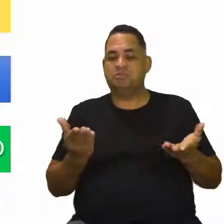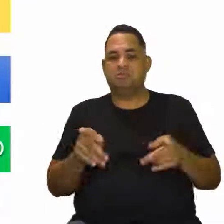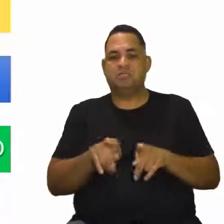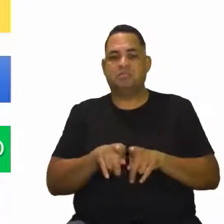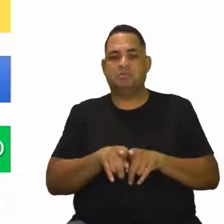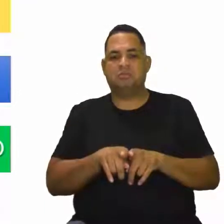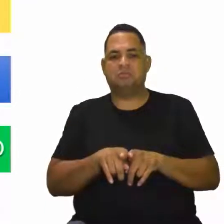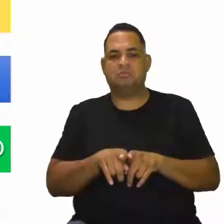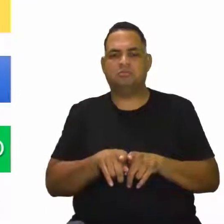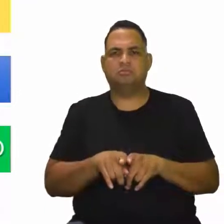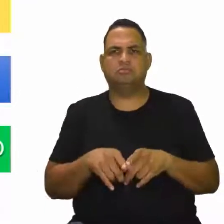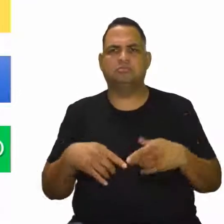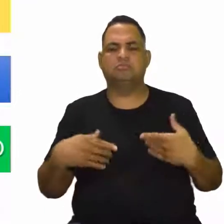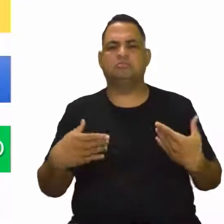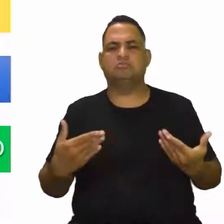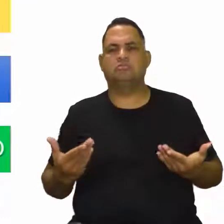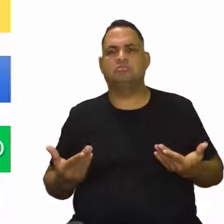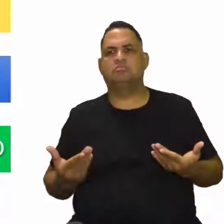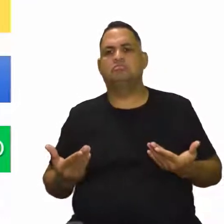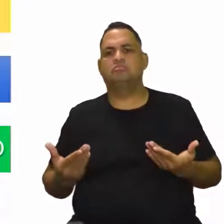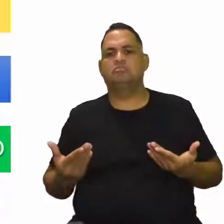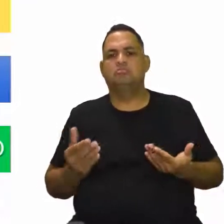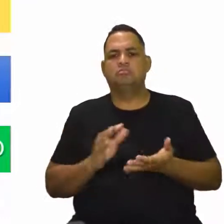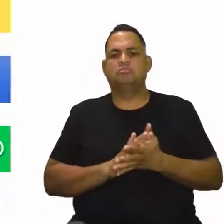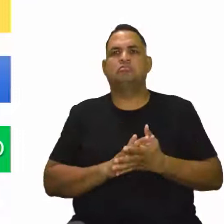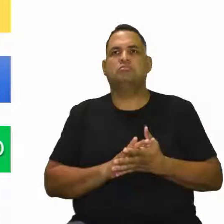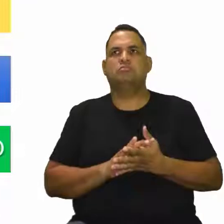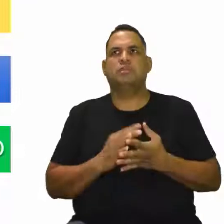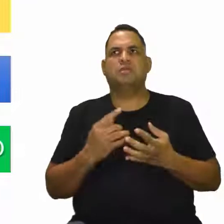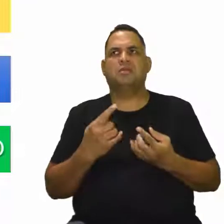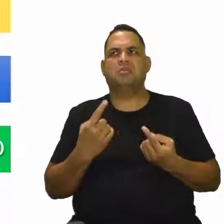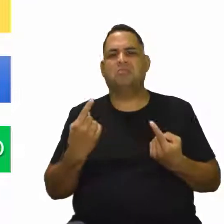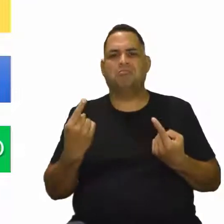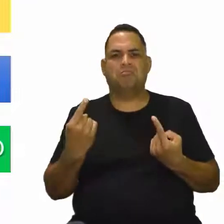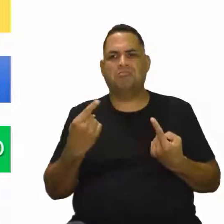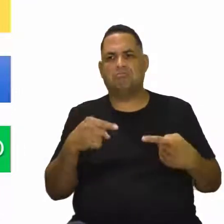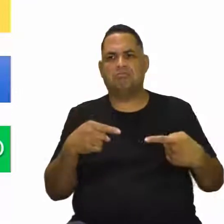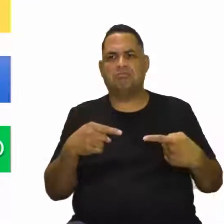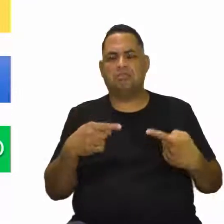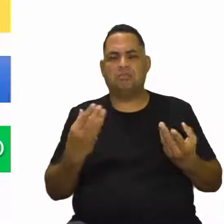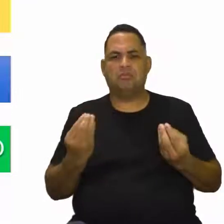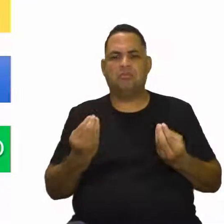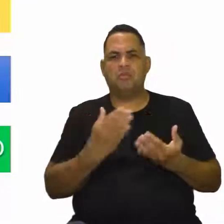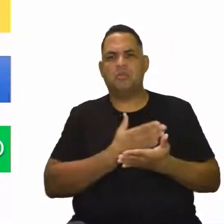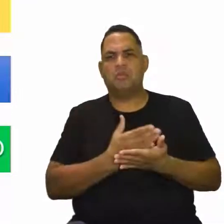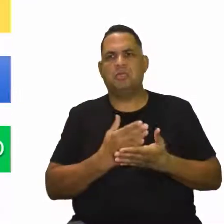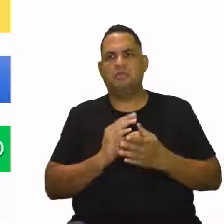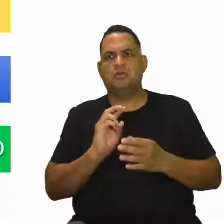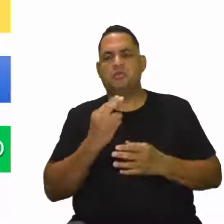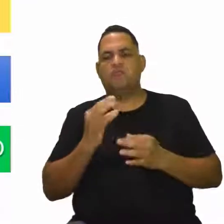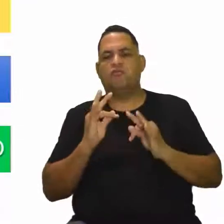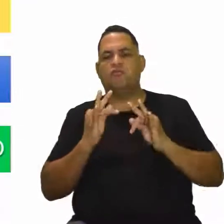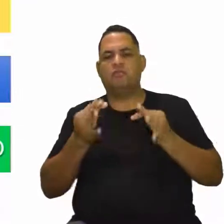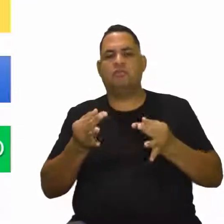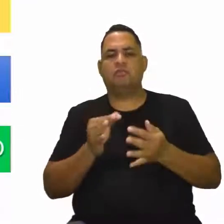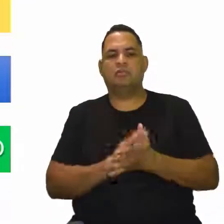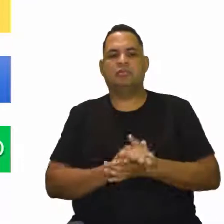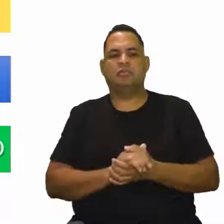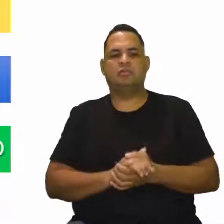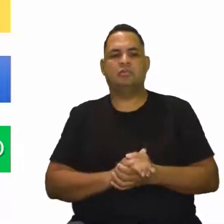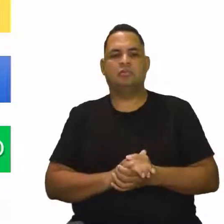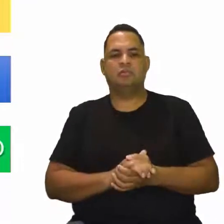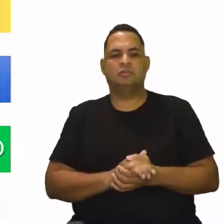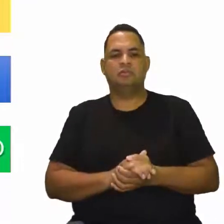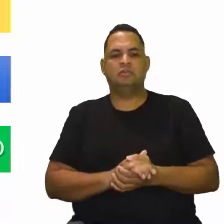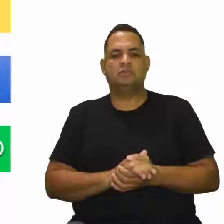Veja o que contraditório, né? Ou o início ou o fim. Uma outra coisa possível aqui é a